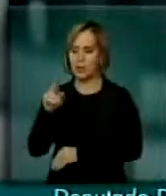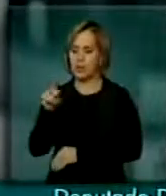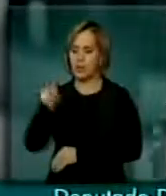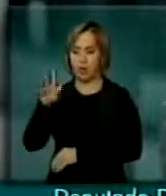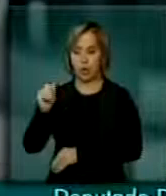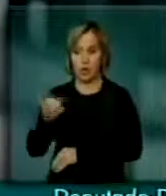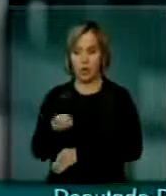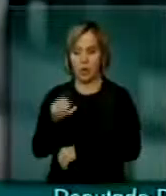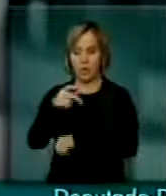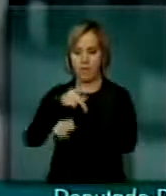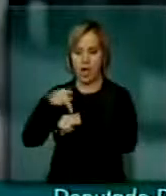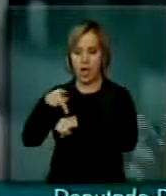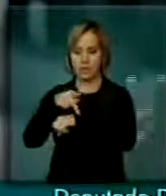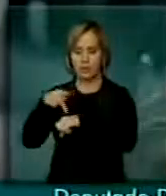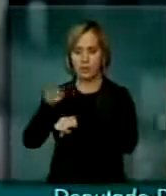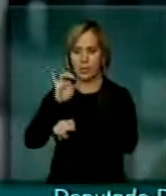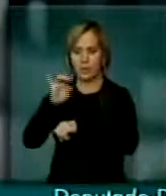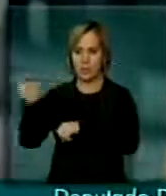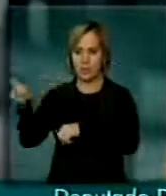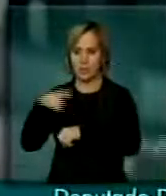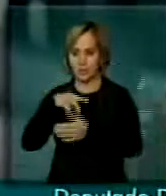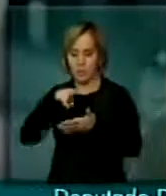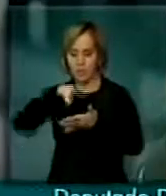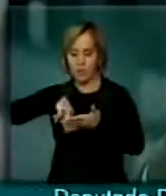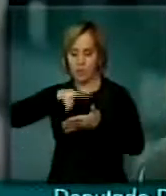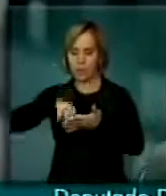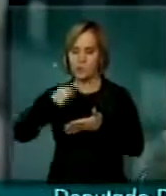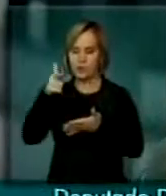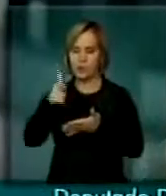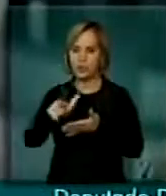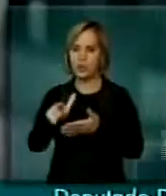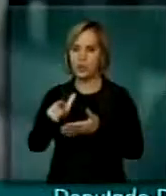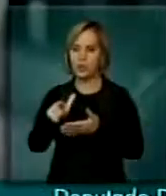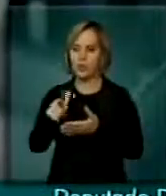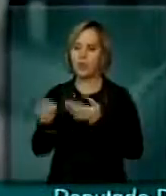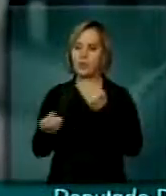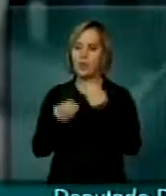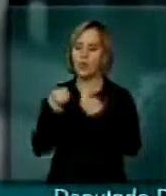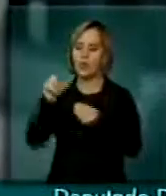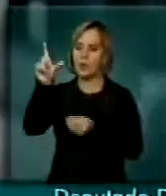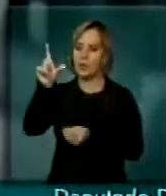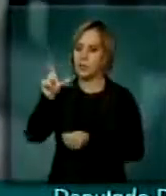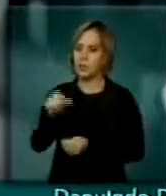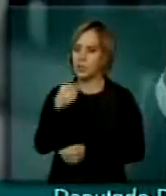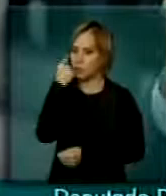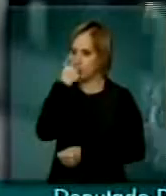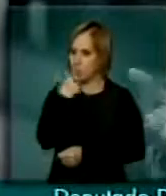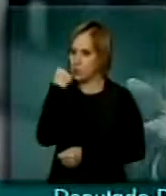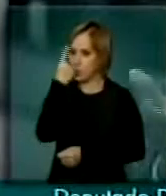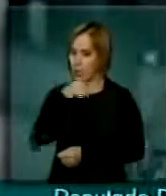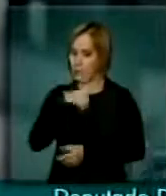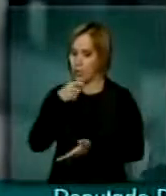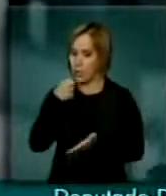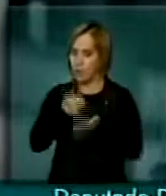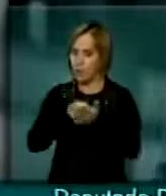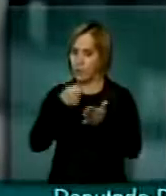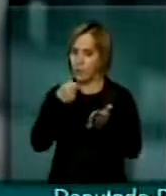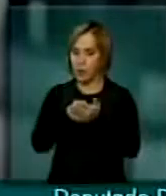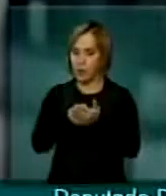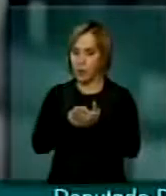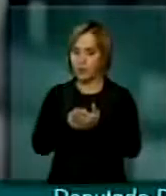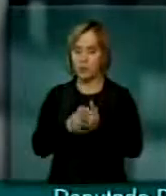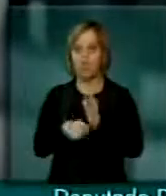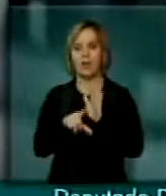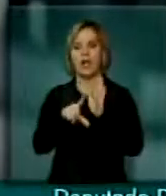europeus estão revisando a sua posição de redução de jornada imposta pela